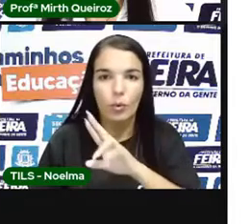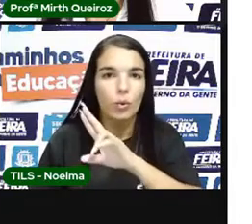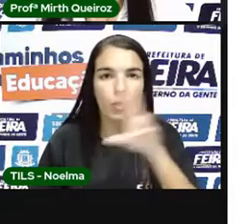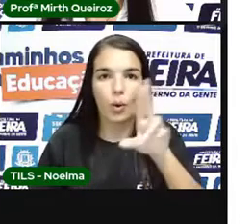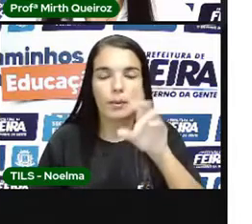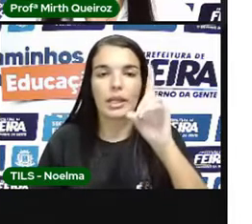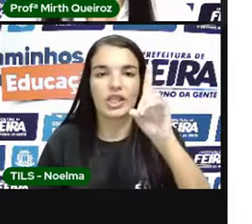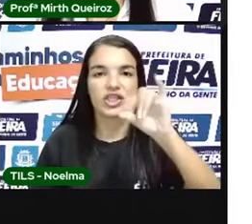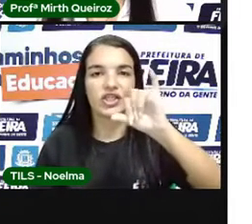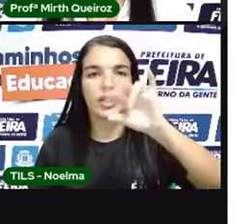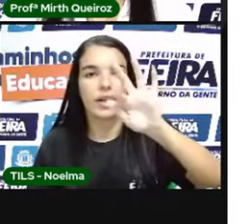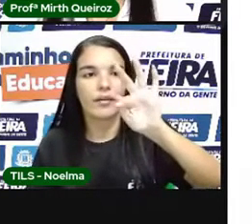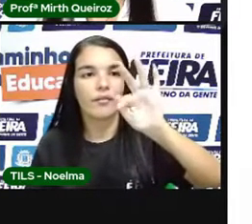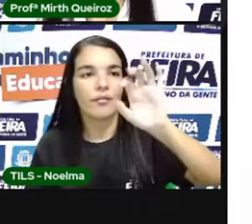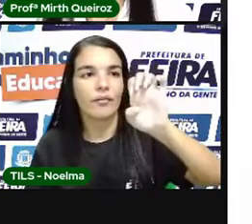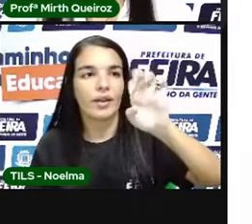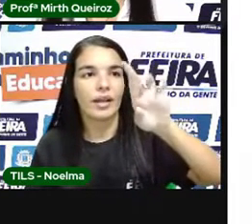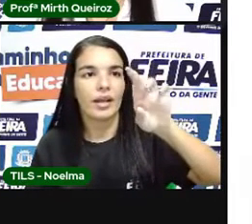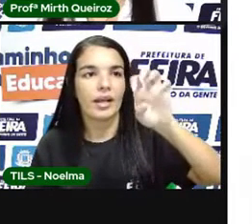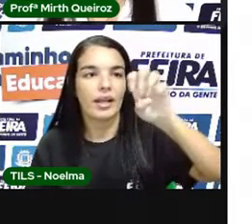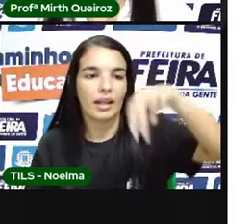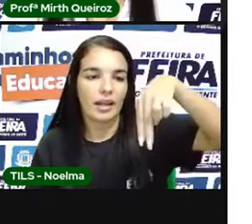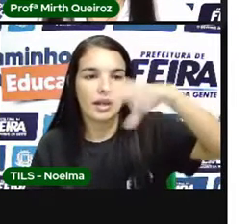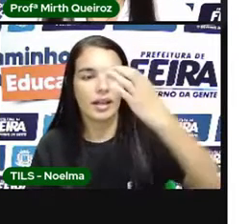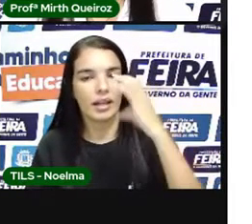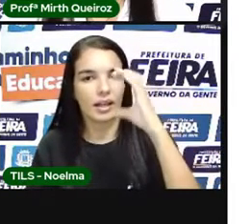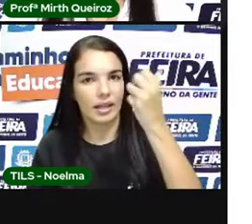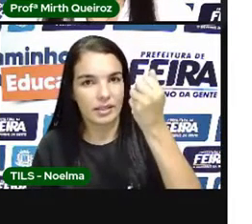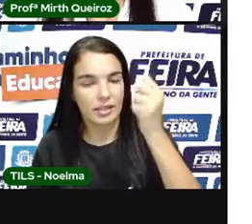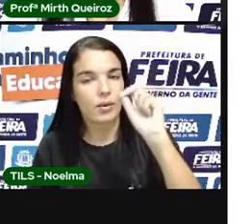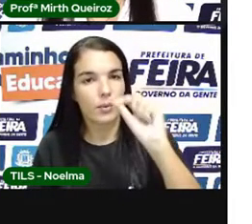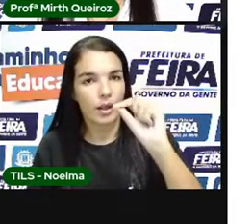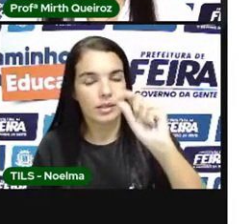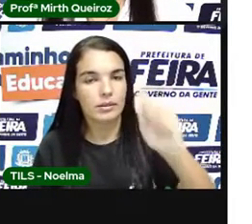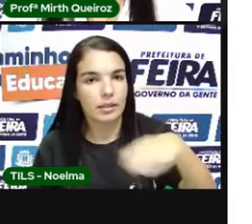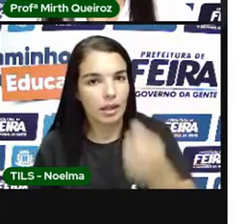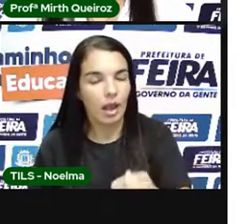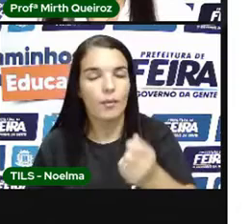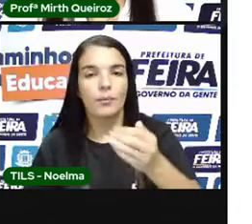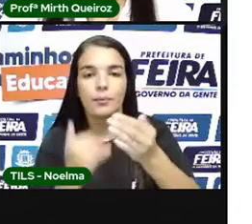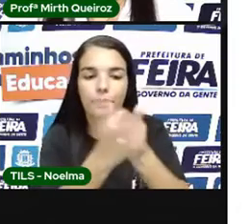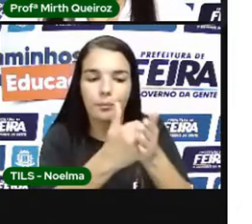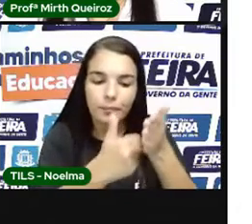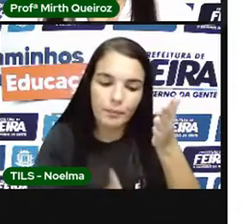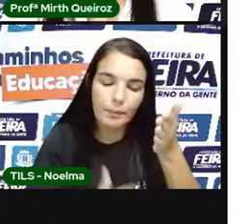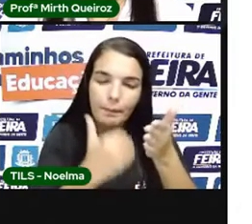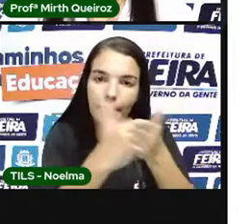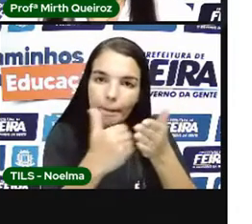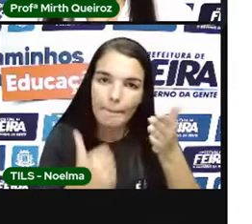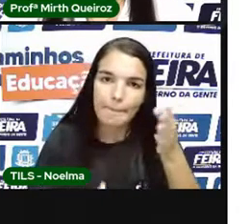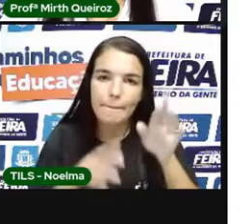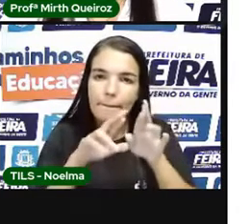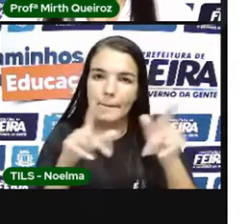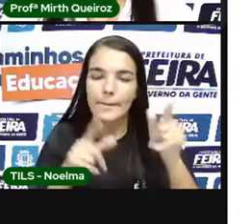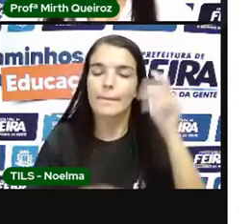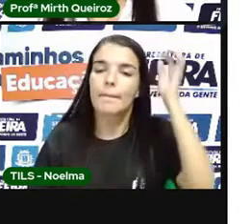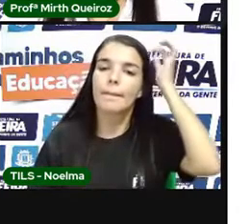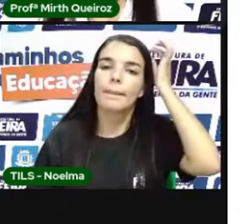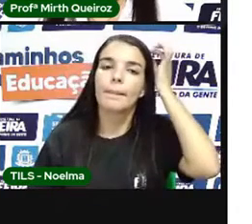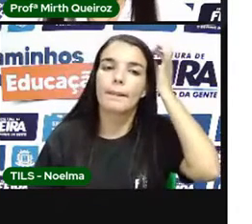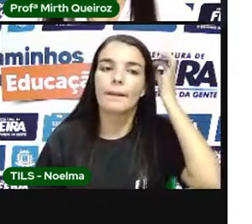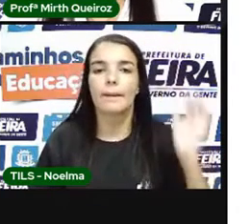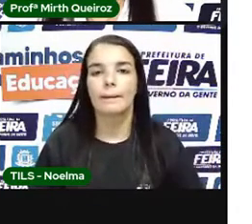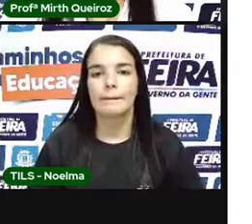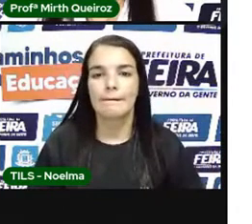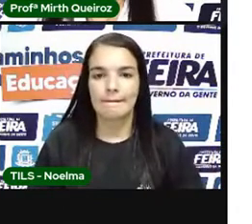Diferença Ela é resolvida Com a quantia De subtração Então vocês Vão olhar Aí A diferença Entre